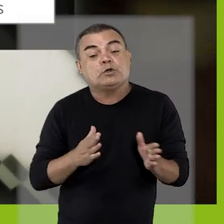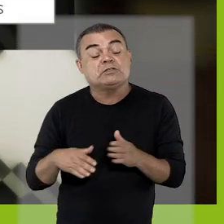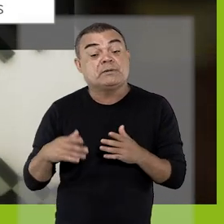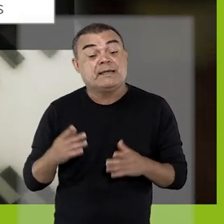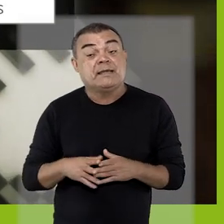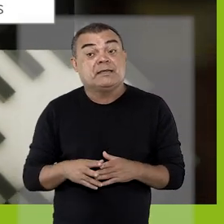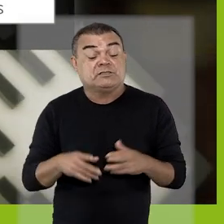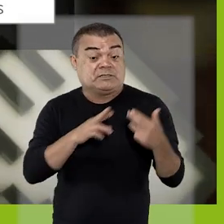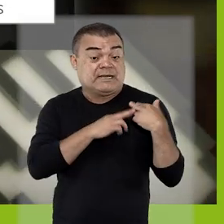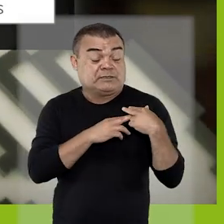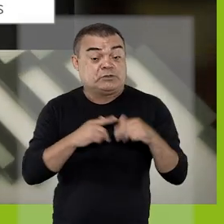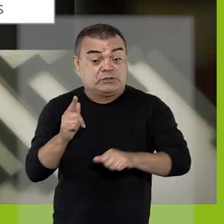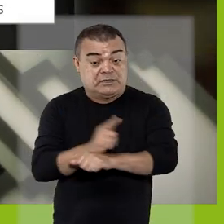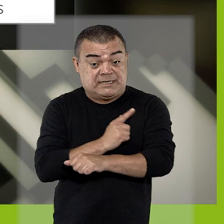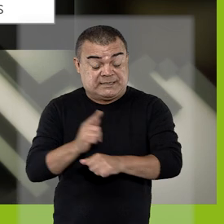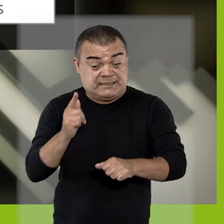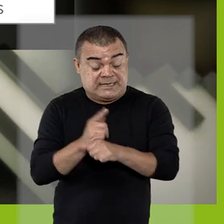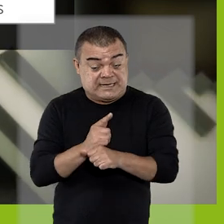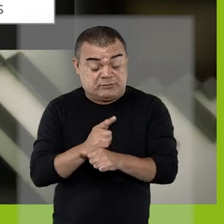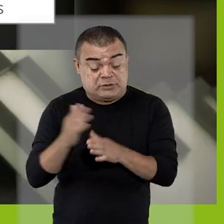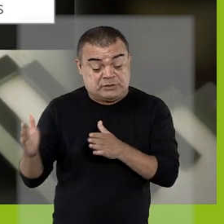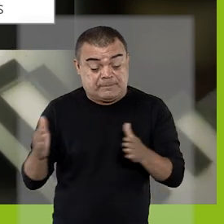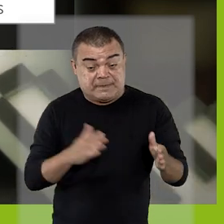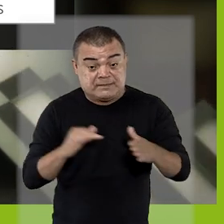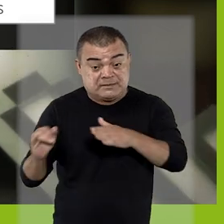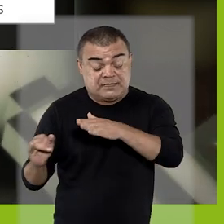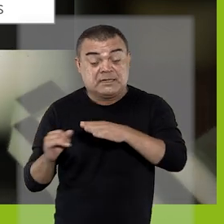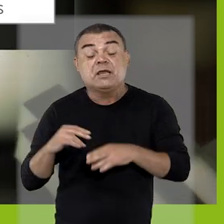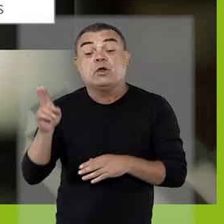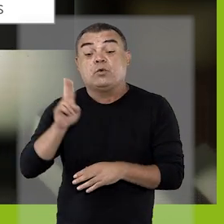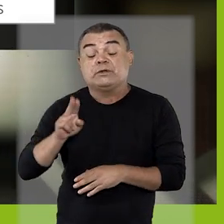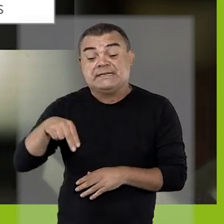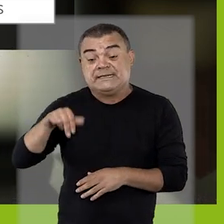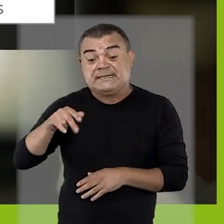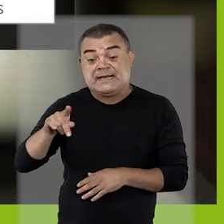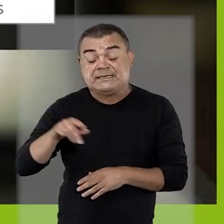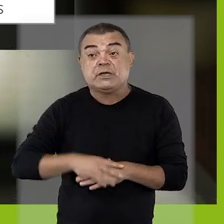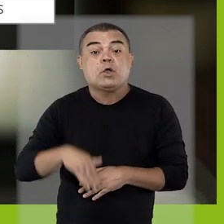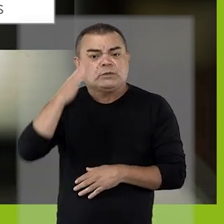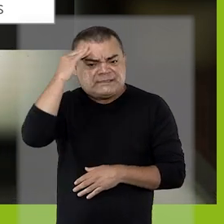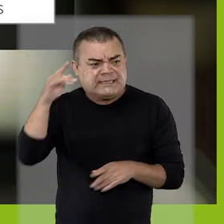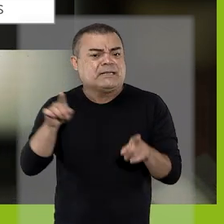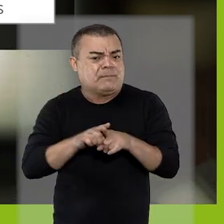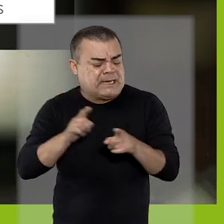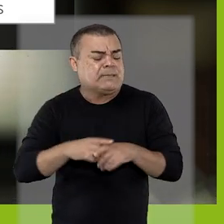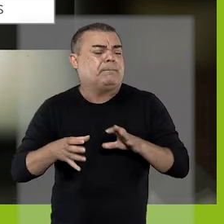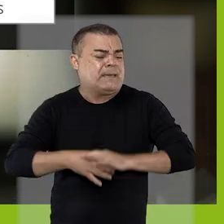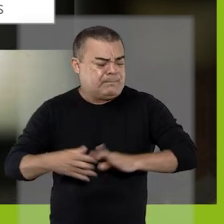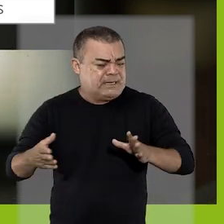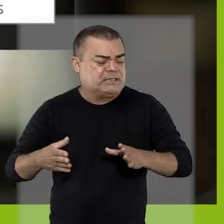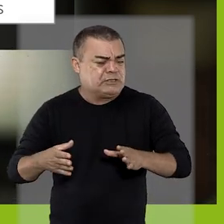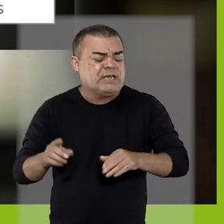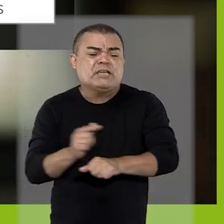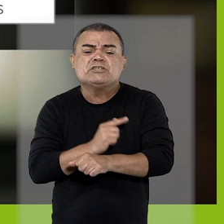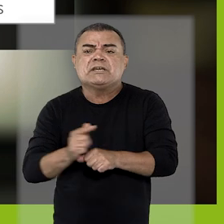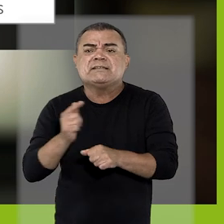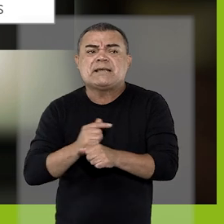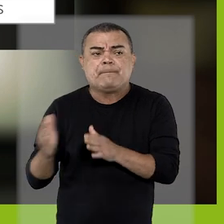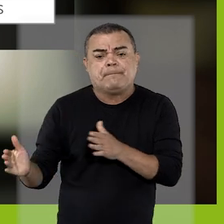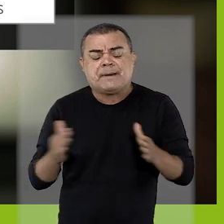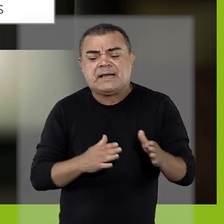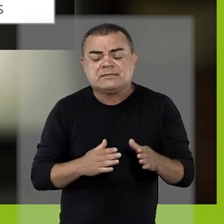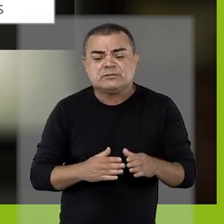Prazos é destinada ao gerenciamento interno de prazos da unidade. O SEI também permite gerenciar prazos entre